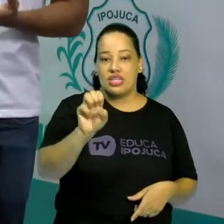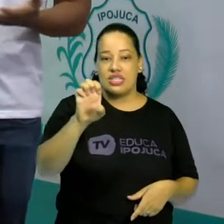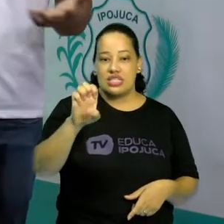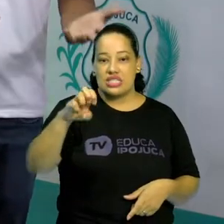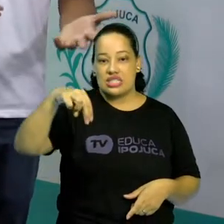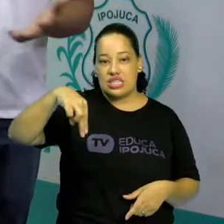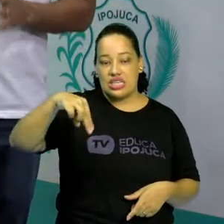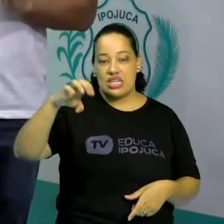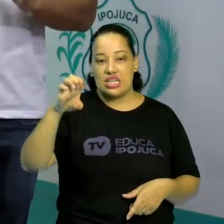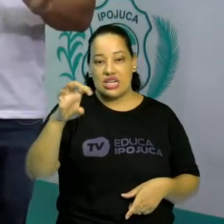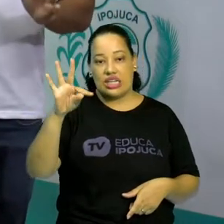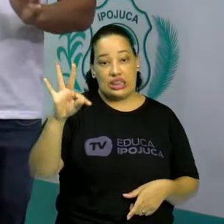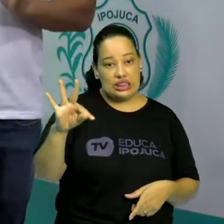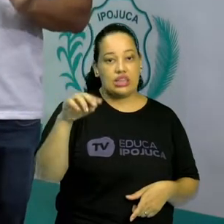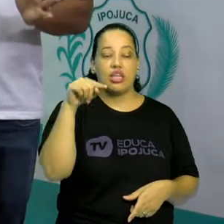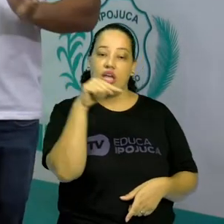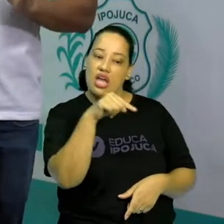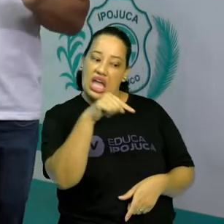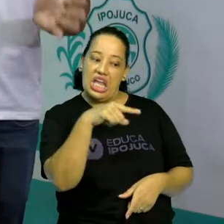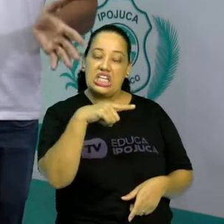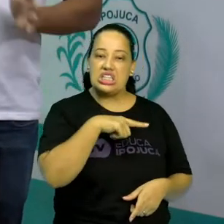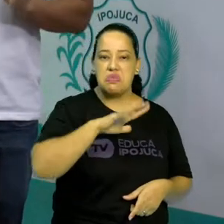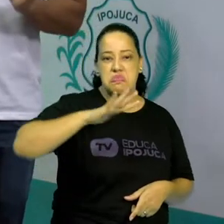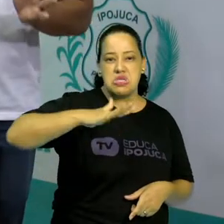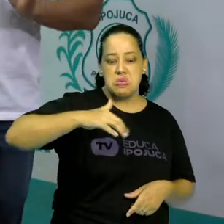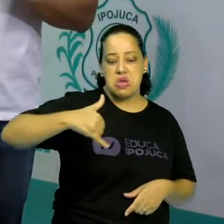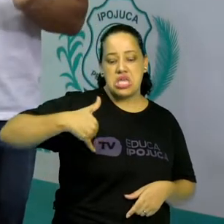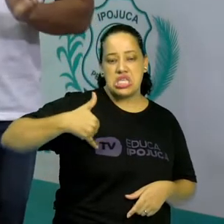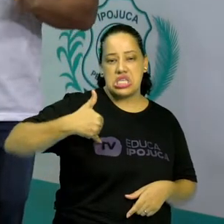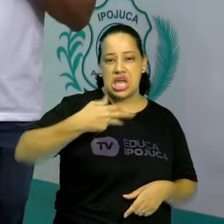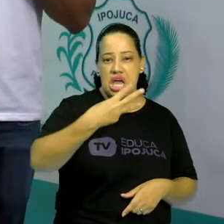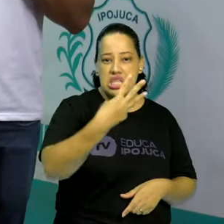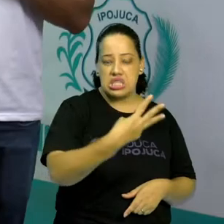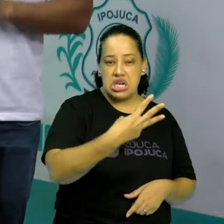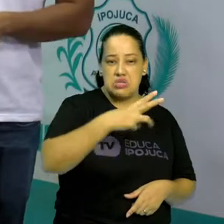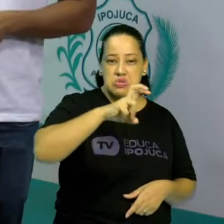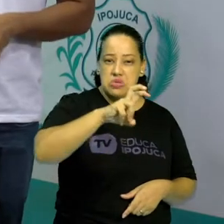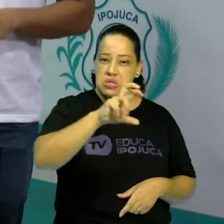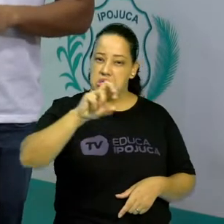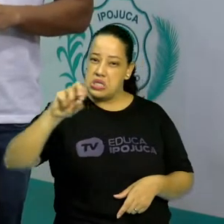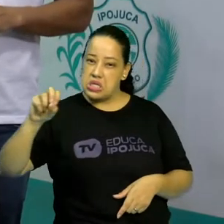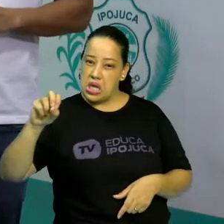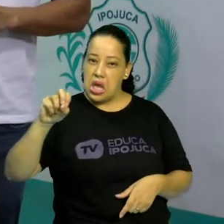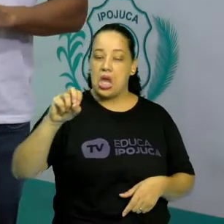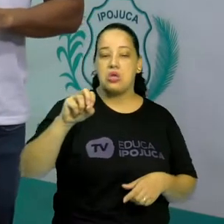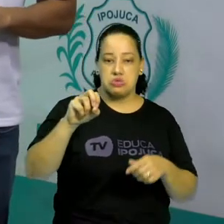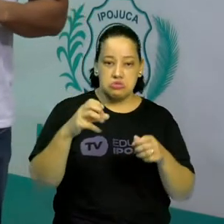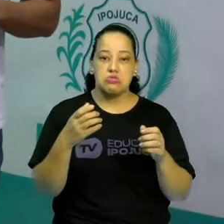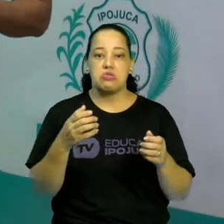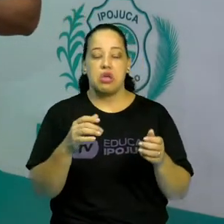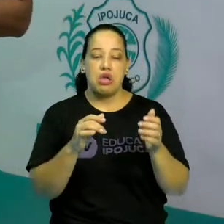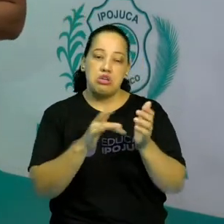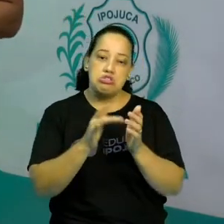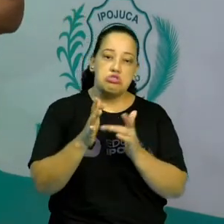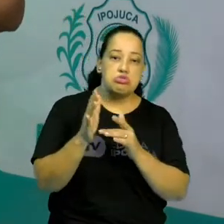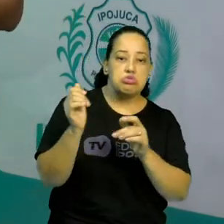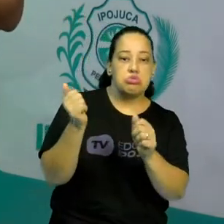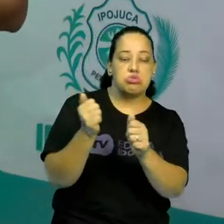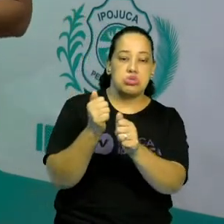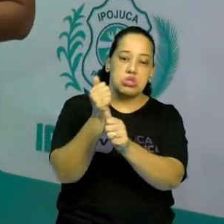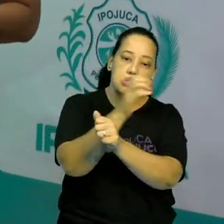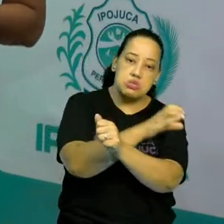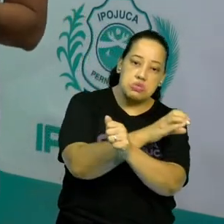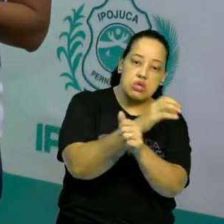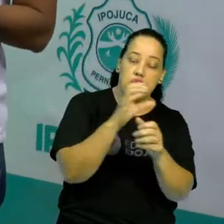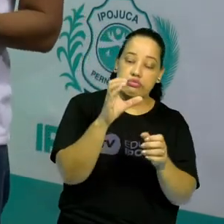Que ele vai ter ali 3.500, 3.100 anos antes de Cristo e que vai significar